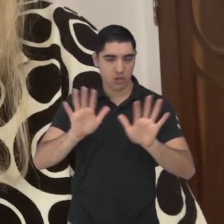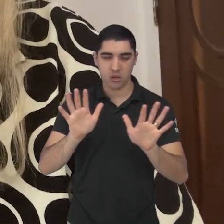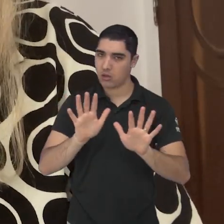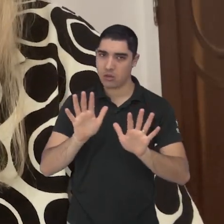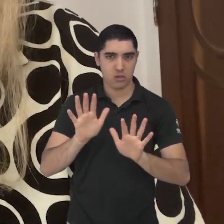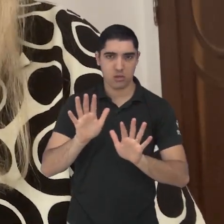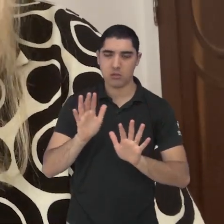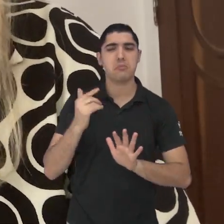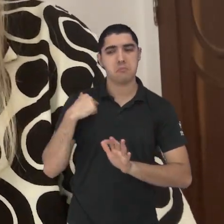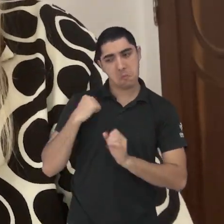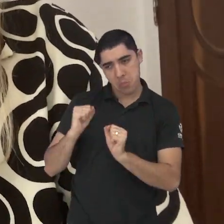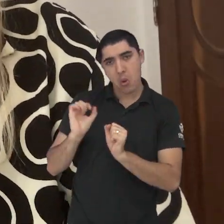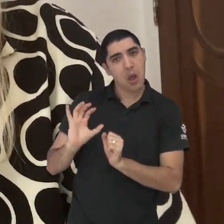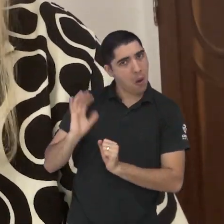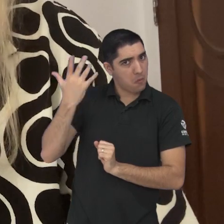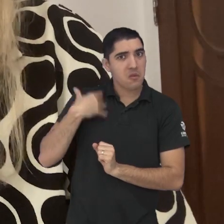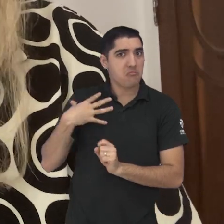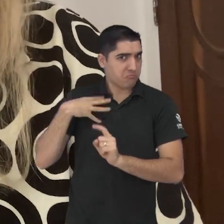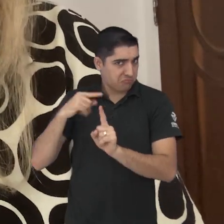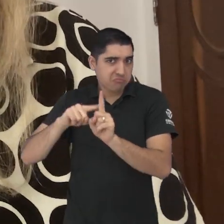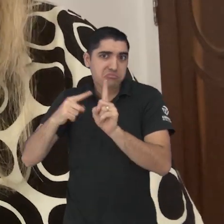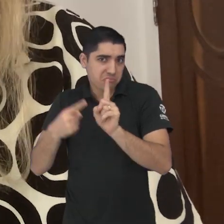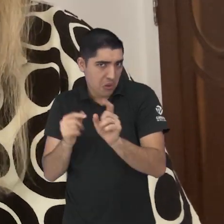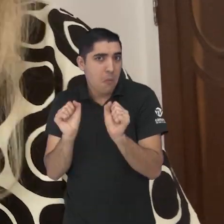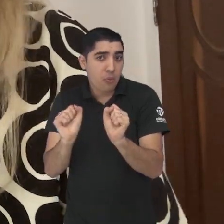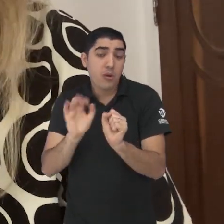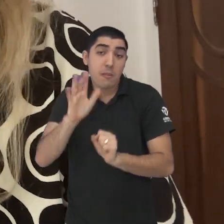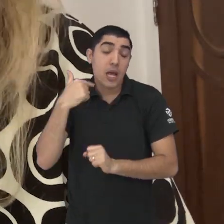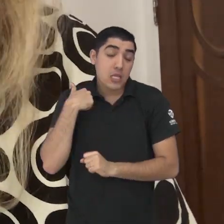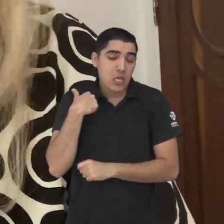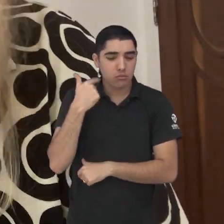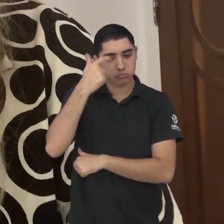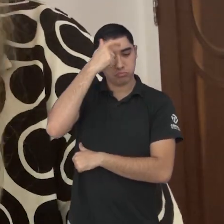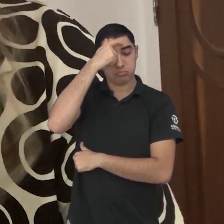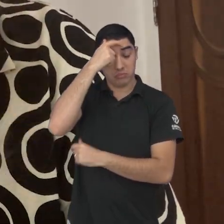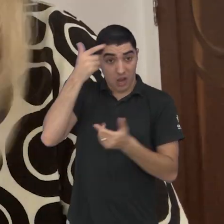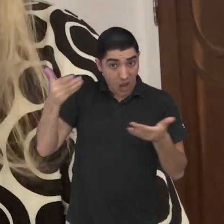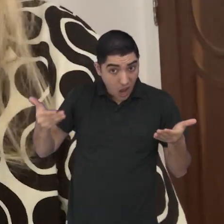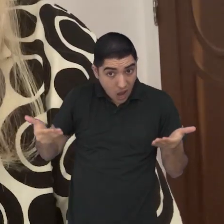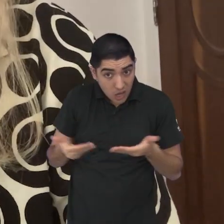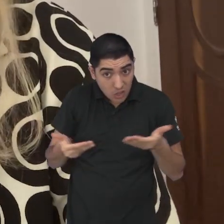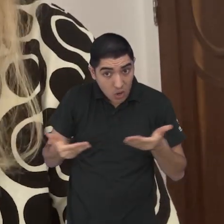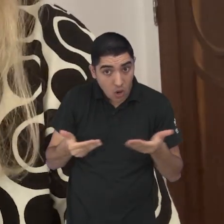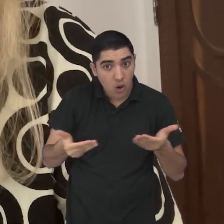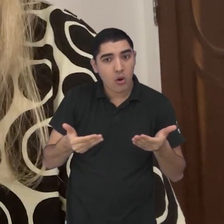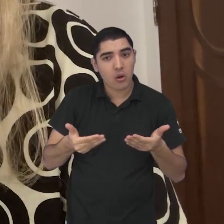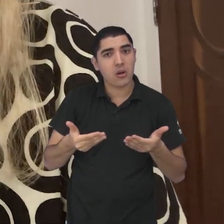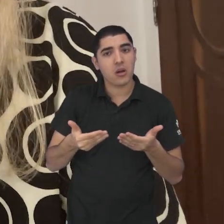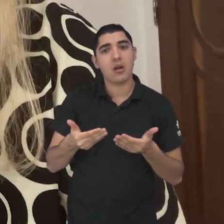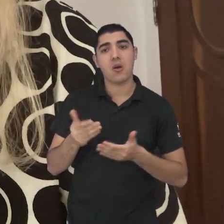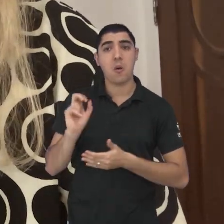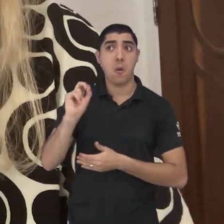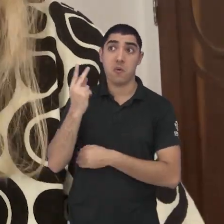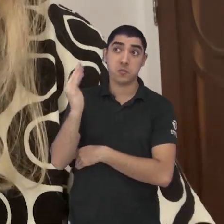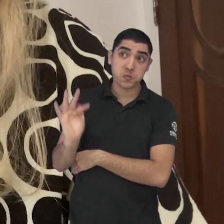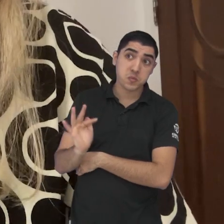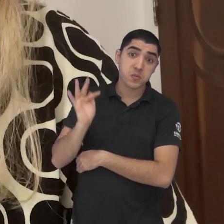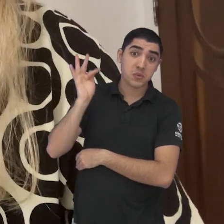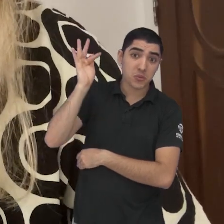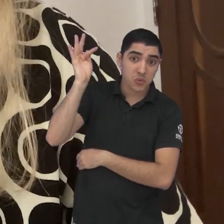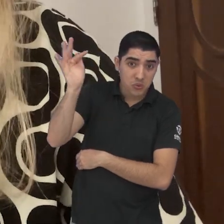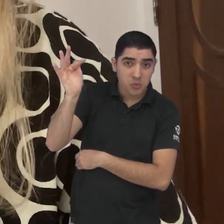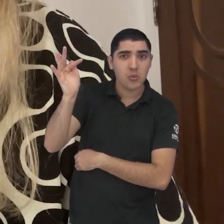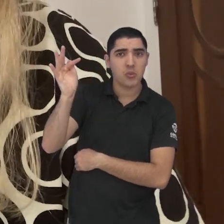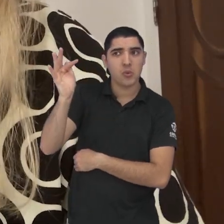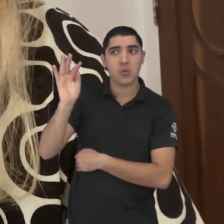para a maternidade porque eu não quero hipótese alguma. Não é isso. Eu só tenho a consciência de que agora,